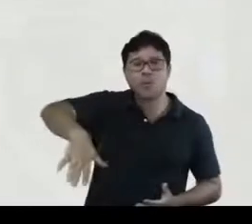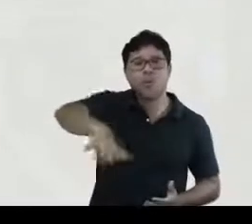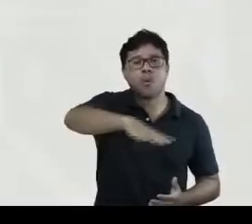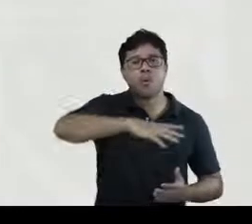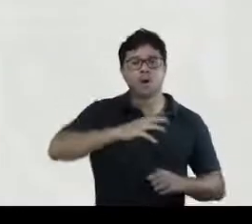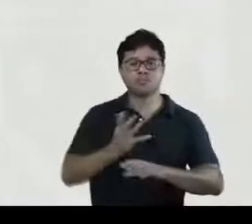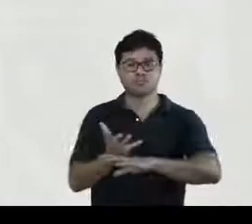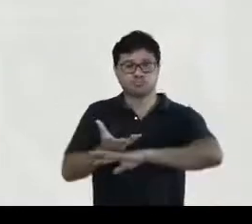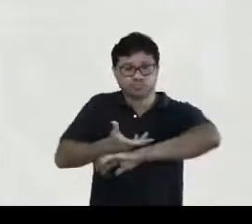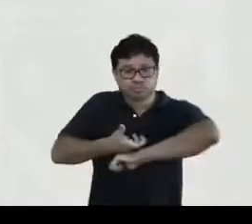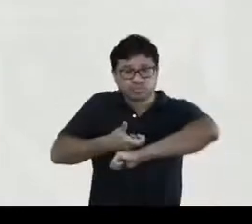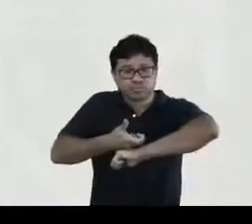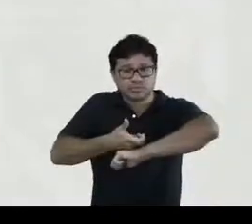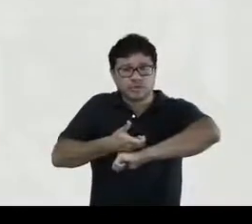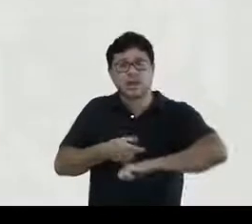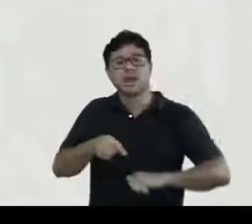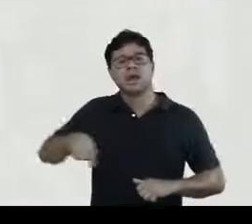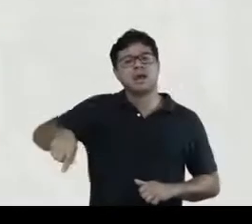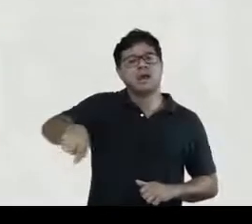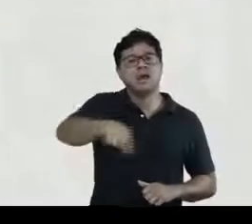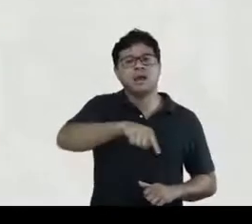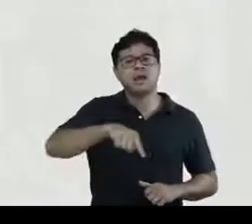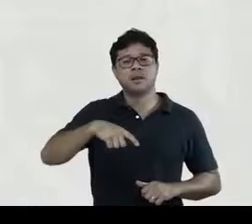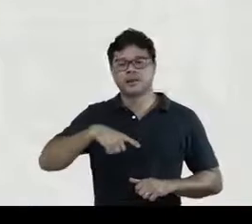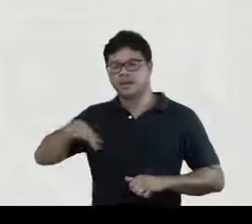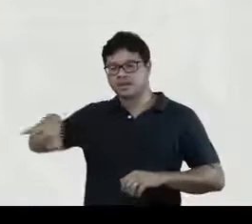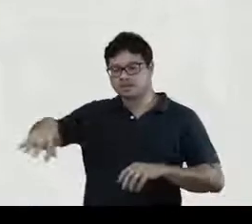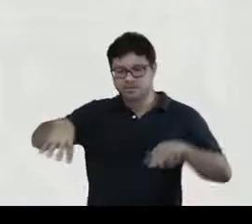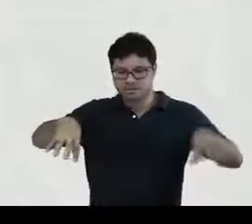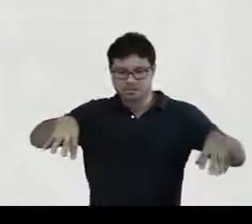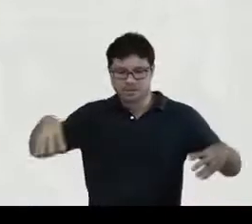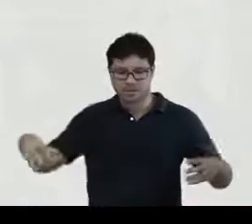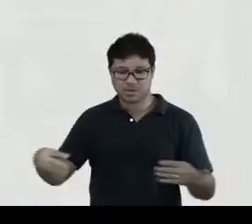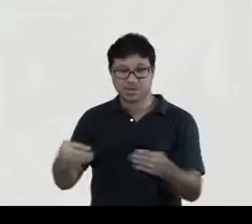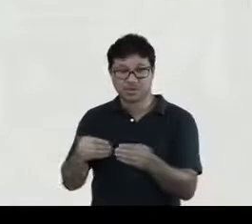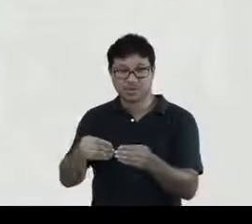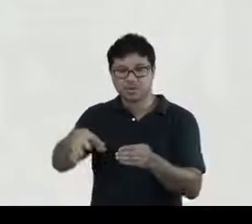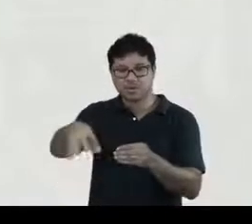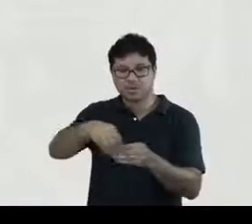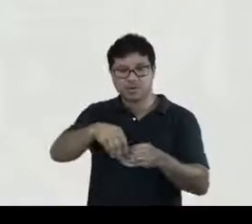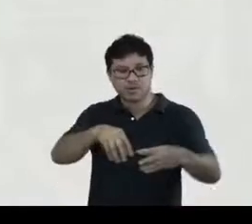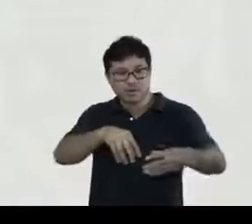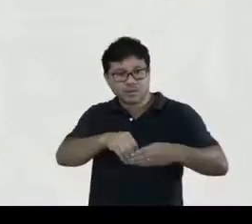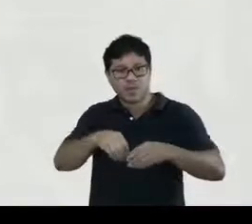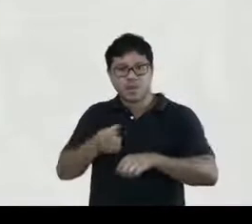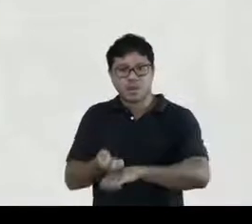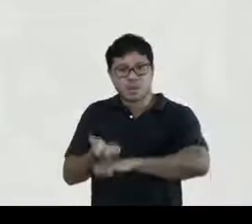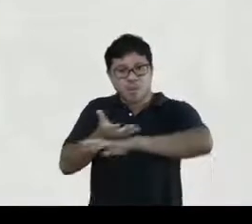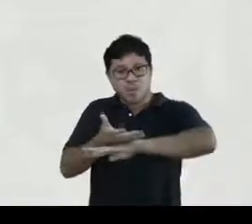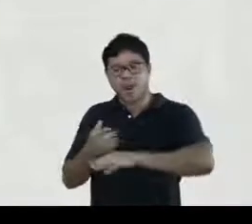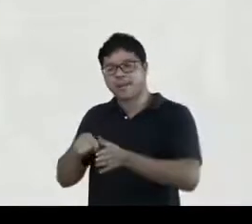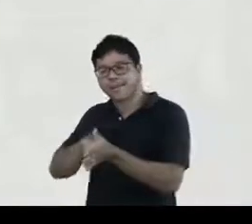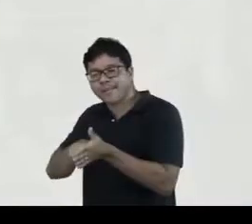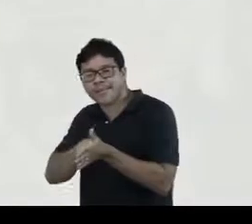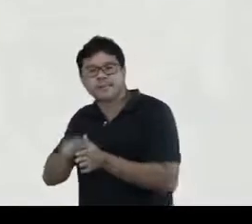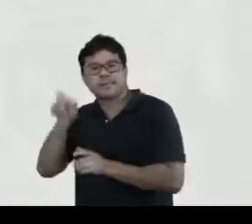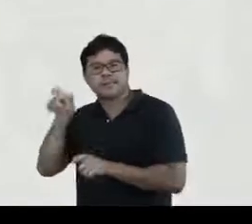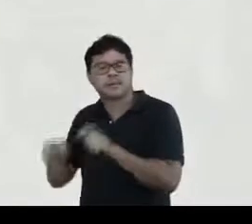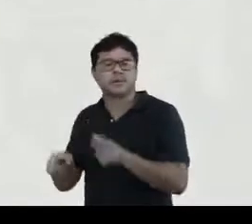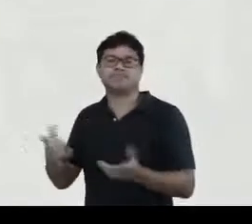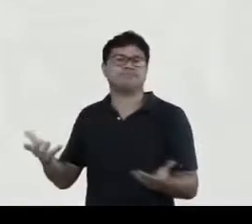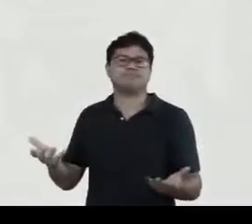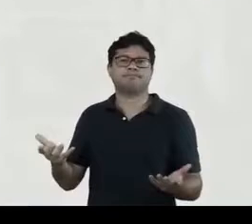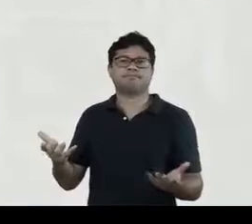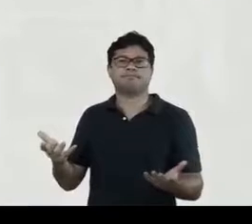campo interdisciplinar é um campo onde as colaborações vêm desde os pesquisadores vamos